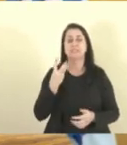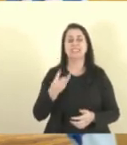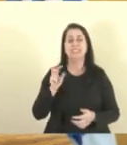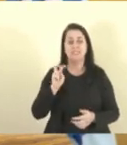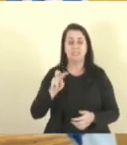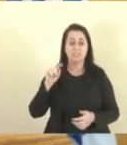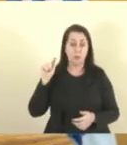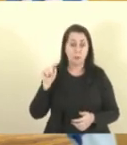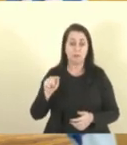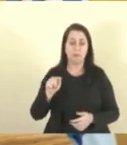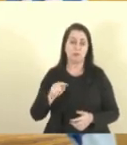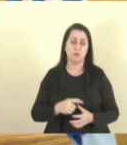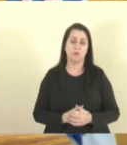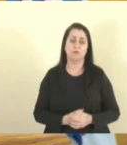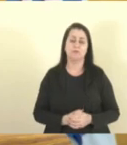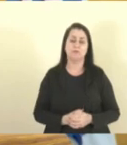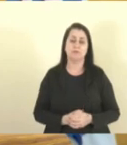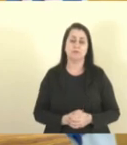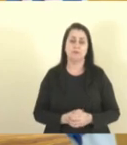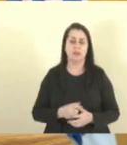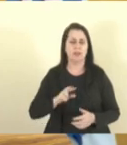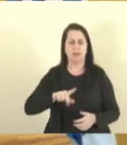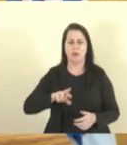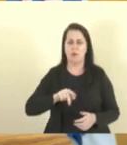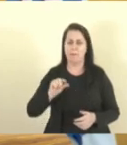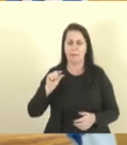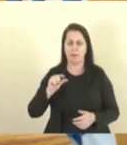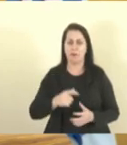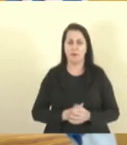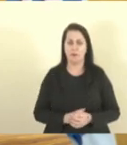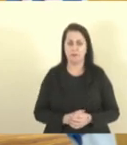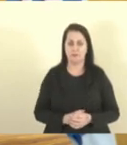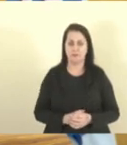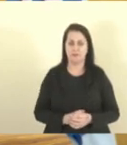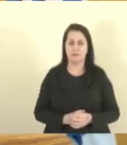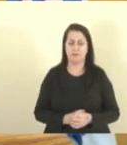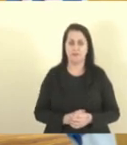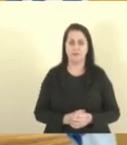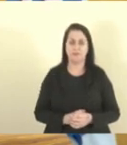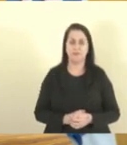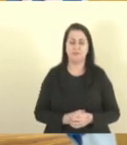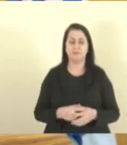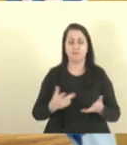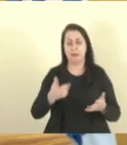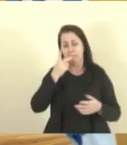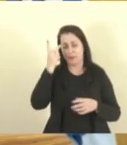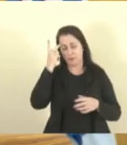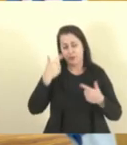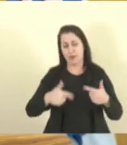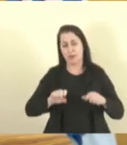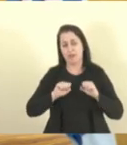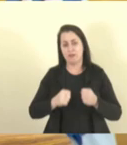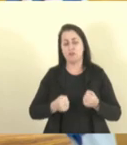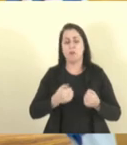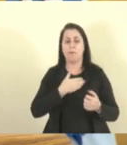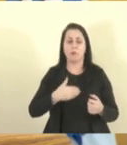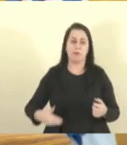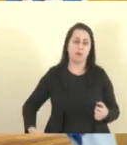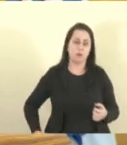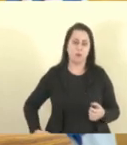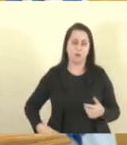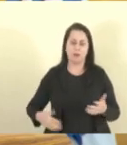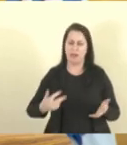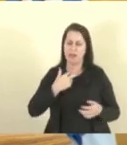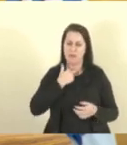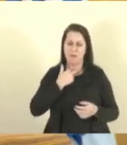mil reais, não é pouco dinheiro não, está aqui, para os defensores públicos, e não pode